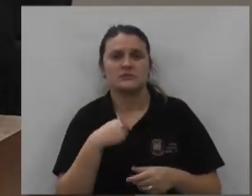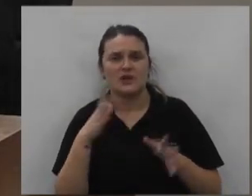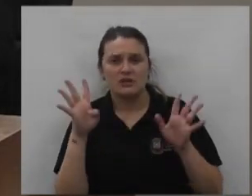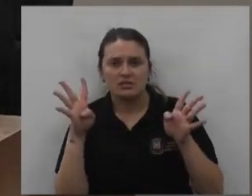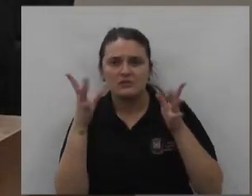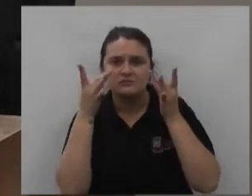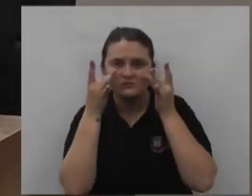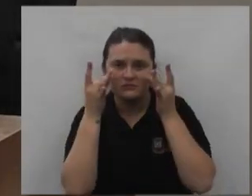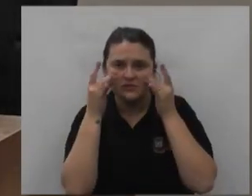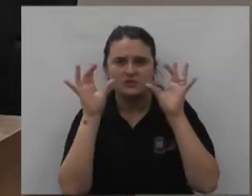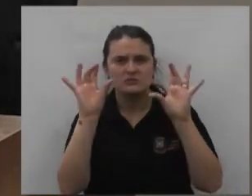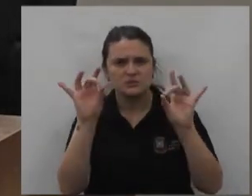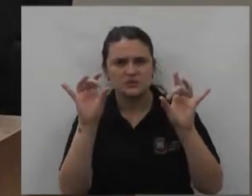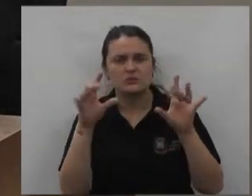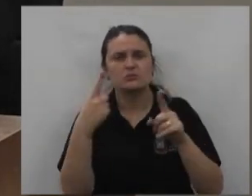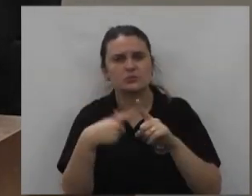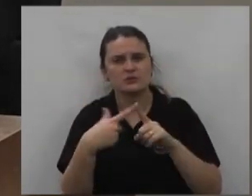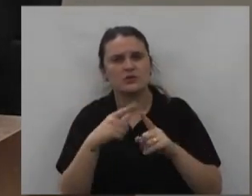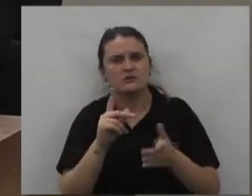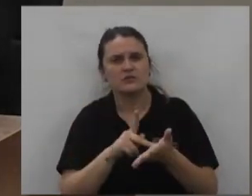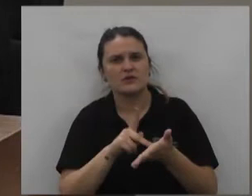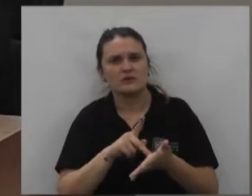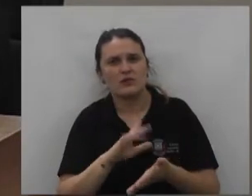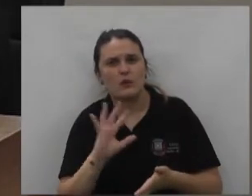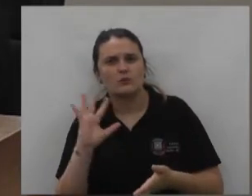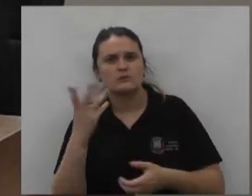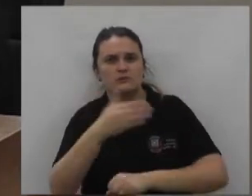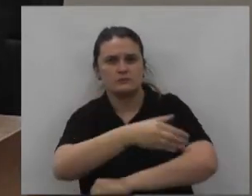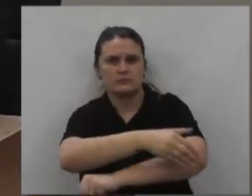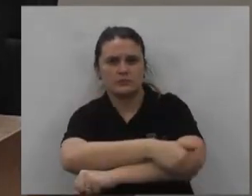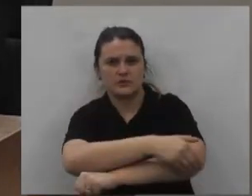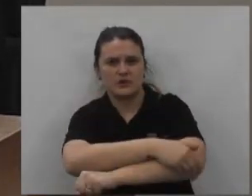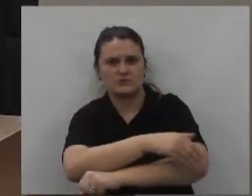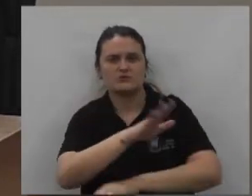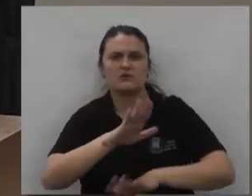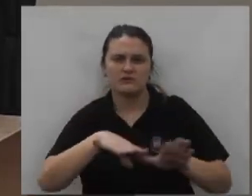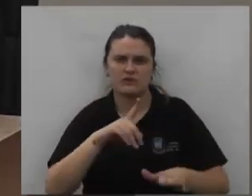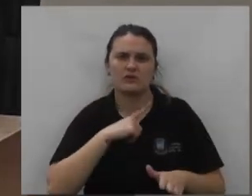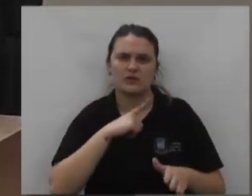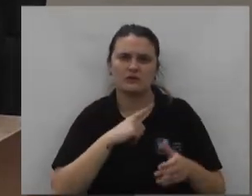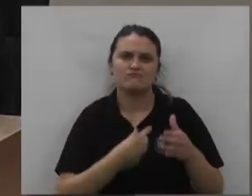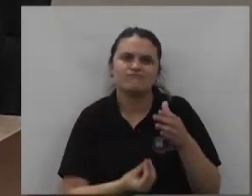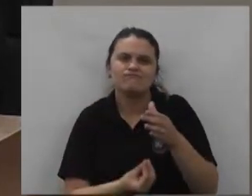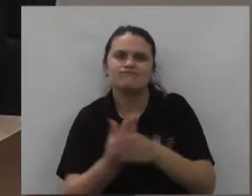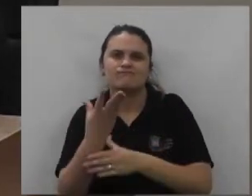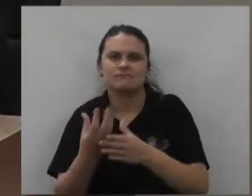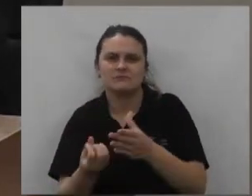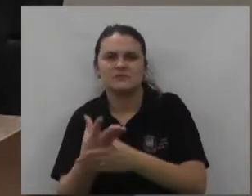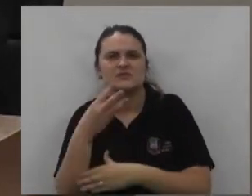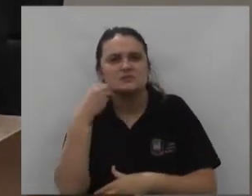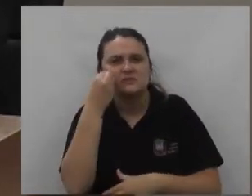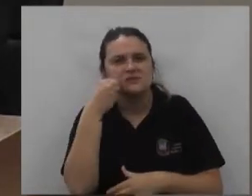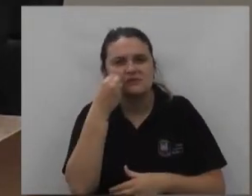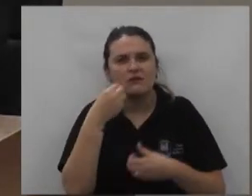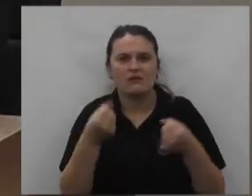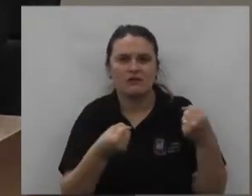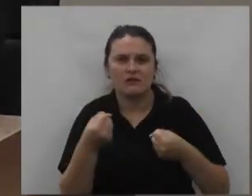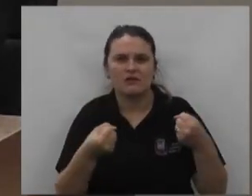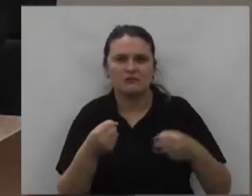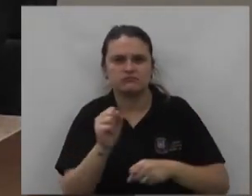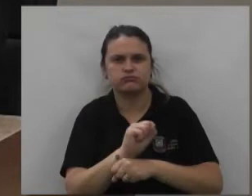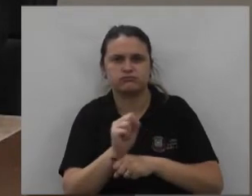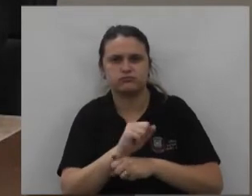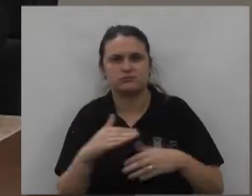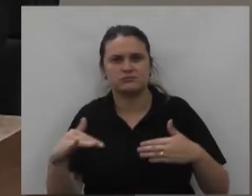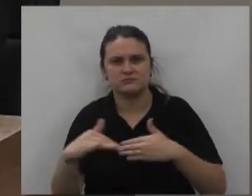tivesse uma atenção especial para que acontecesse isso nessas praças aí vários espaços pudesse ser criado espaço vivencial de trânsito com certeza